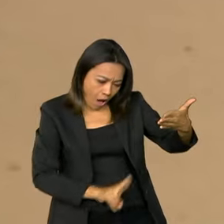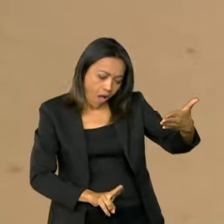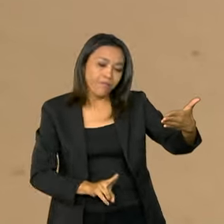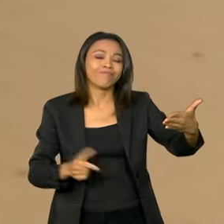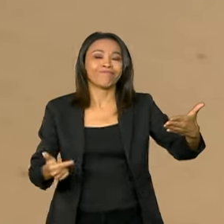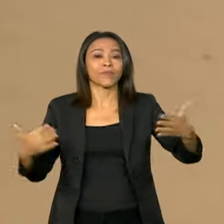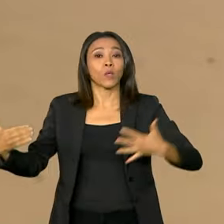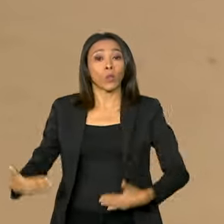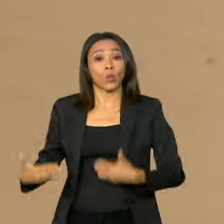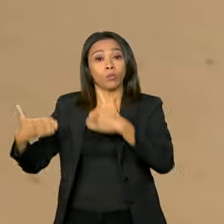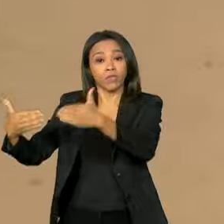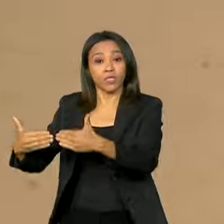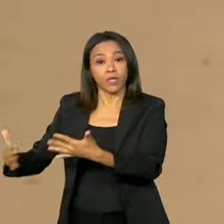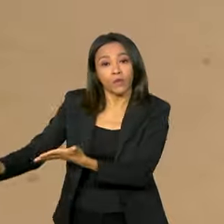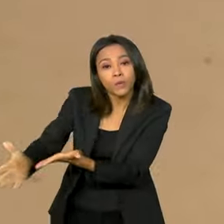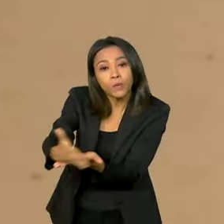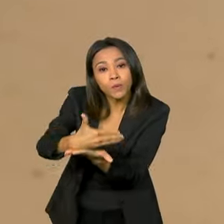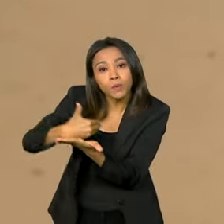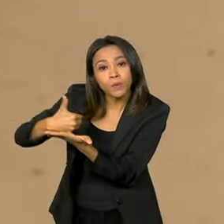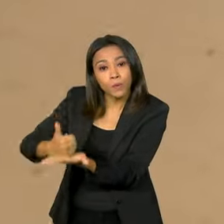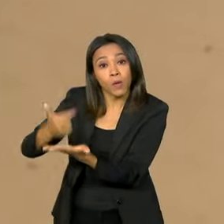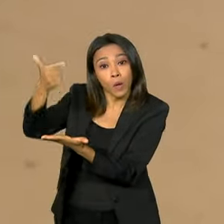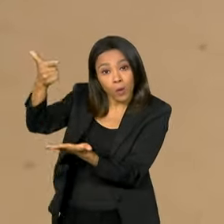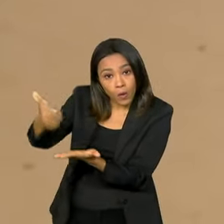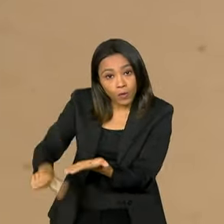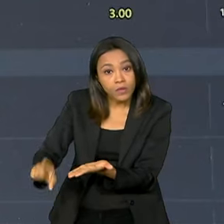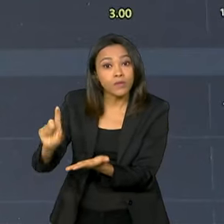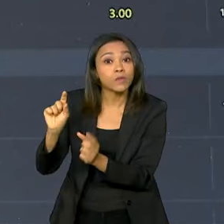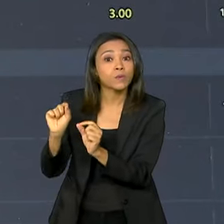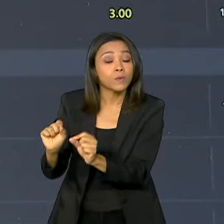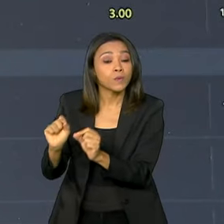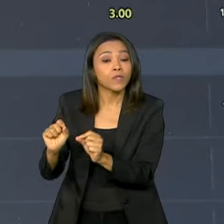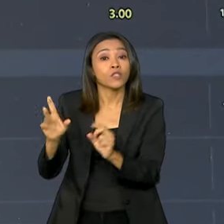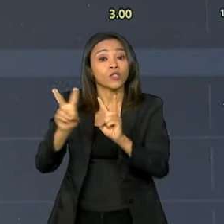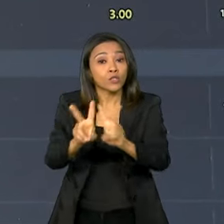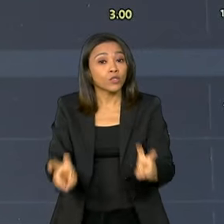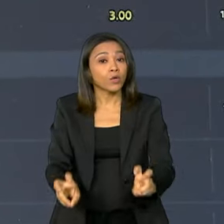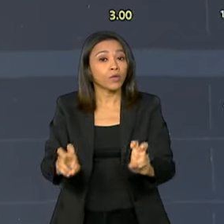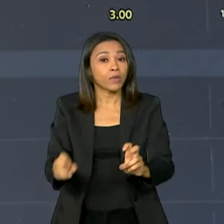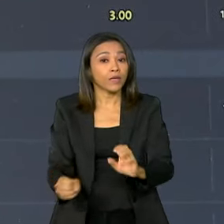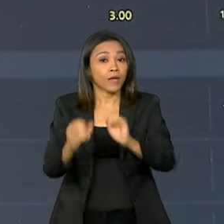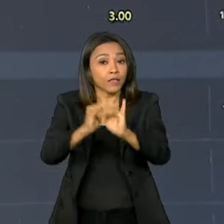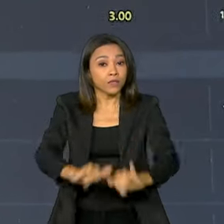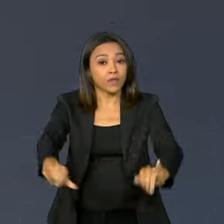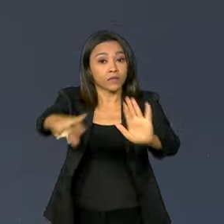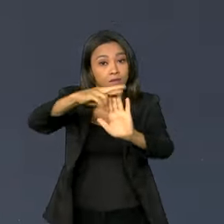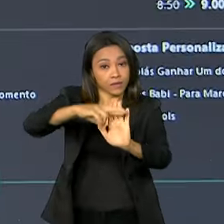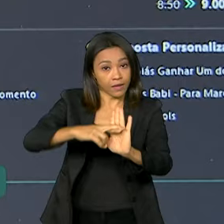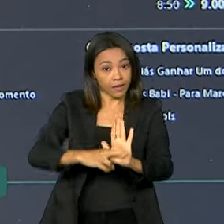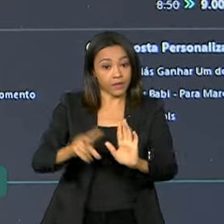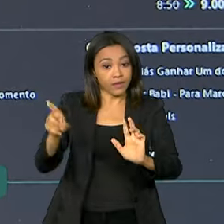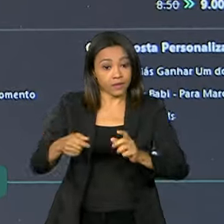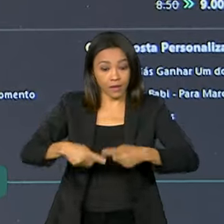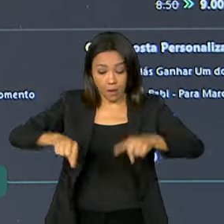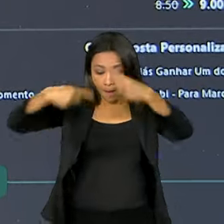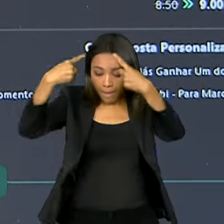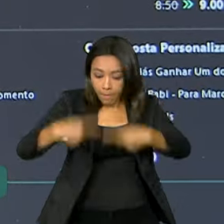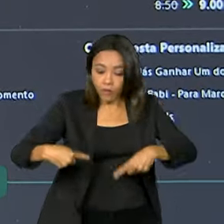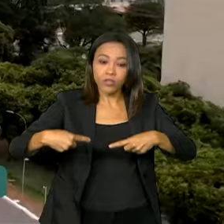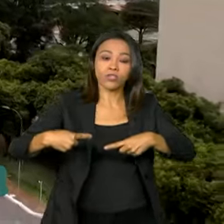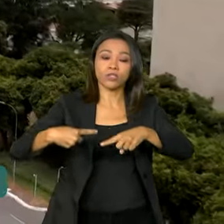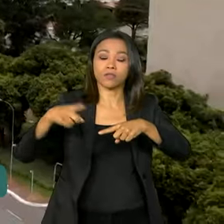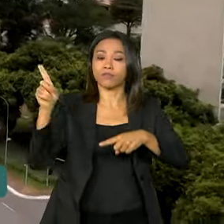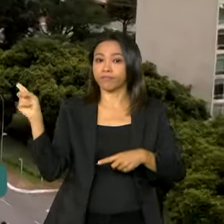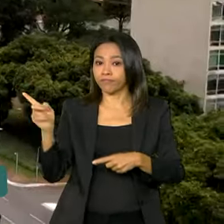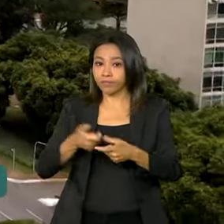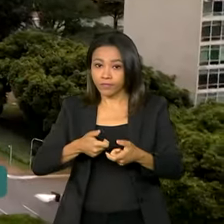Ministério da Fazenda deu mais um passo no processo de regulamentação das casas de apostas online no país.